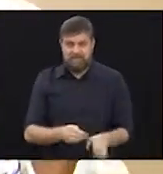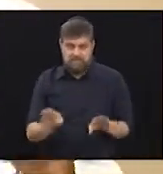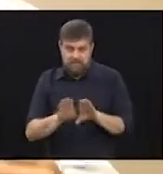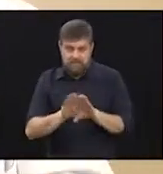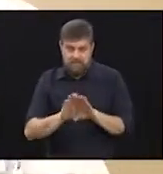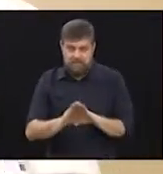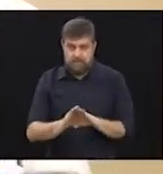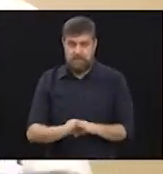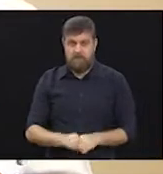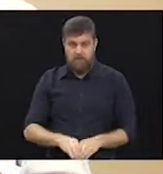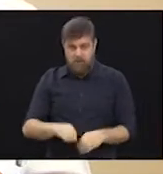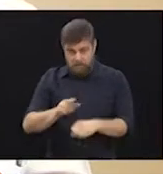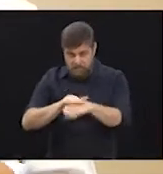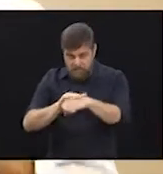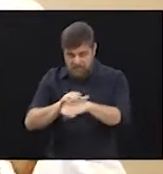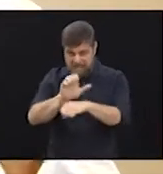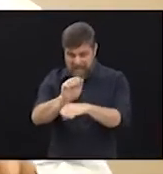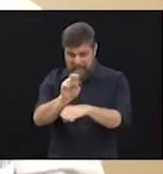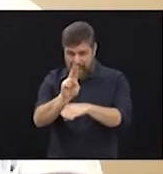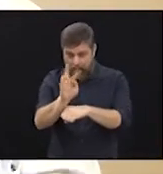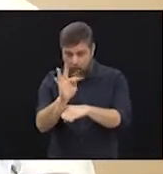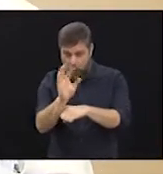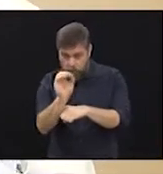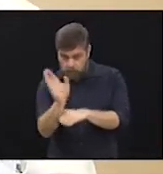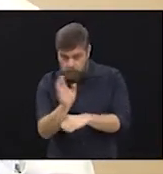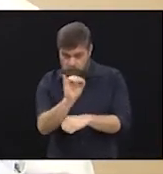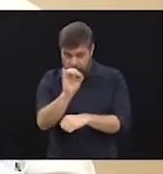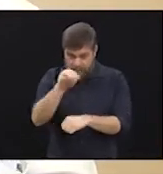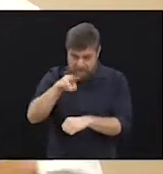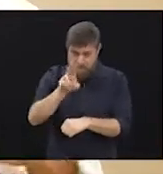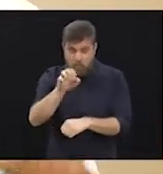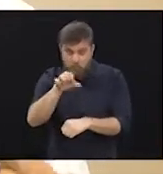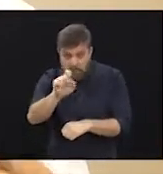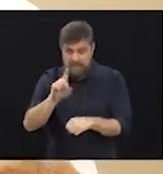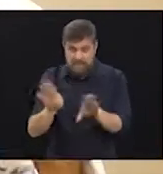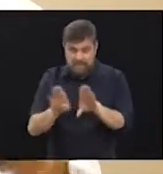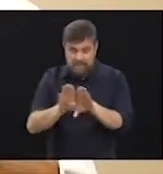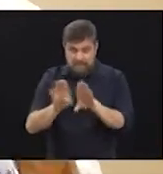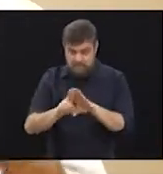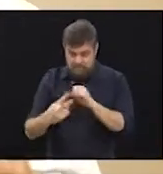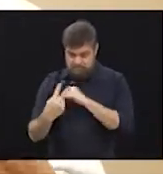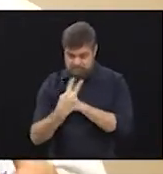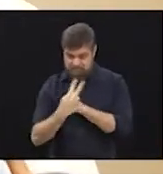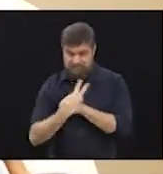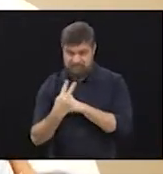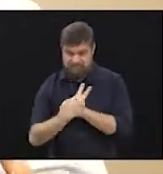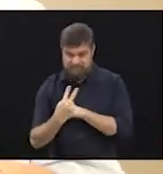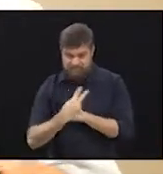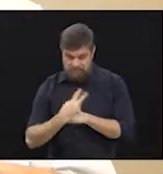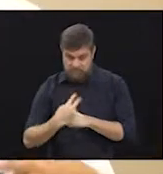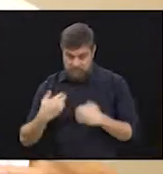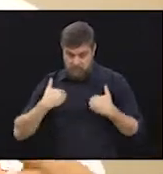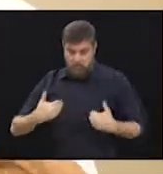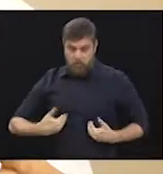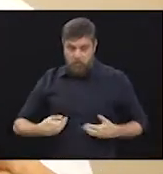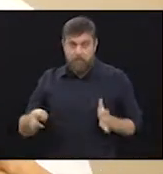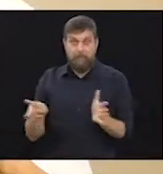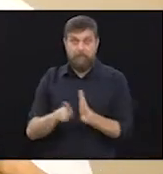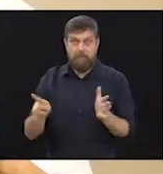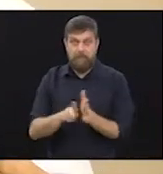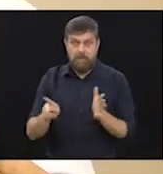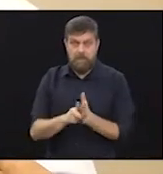atacar as suas próprias articulações ou os outros órgãos. Então, a doença autoimune é isso. quando o seu sistema